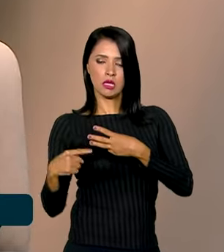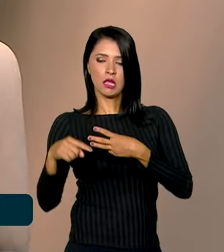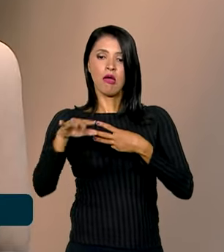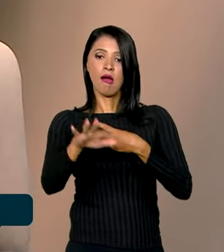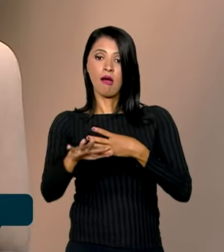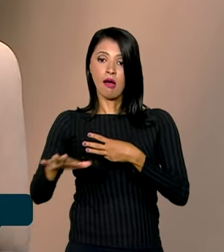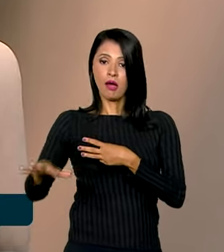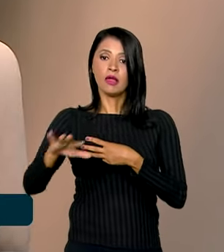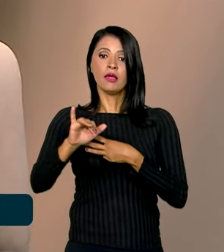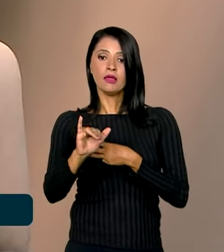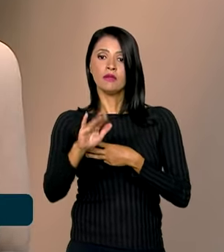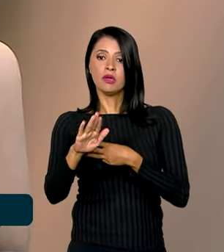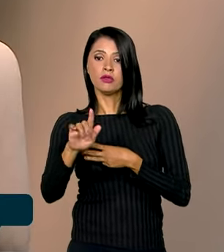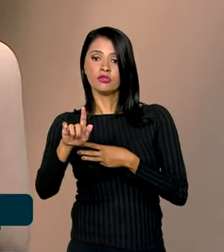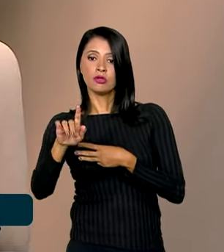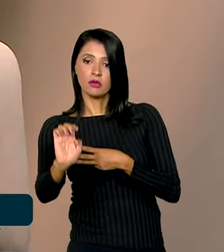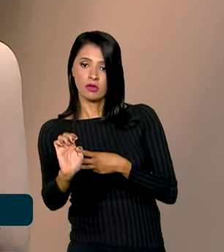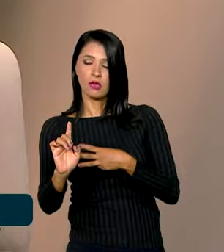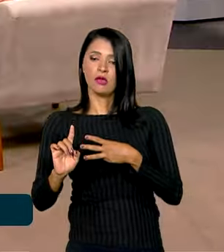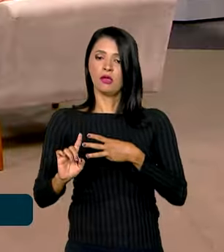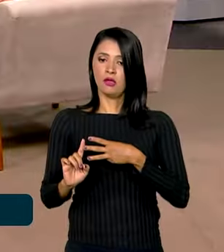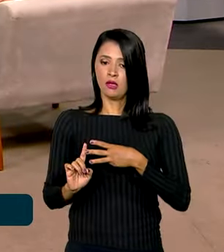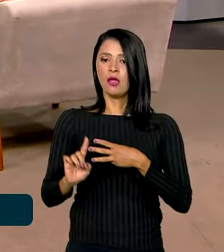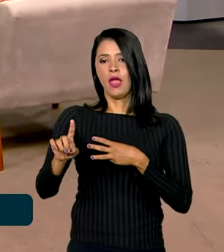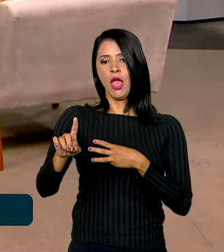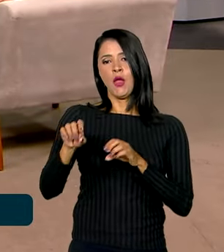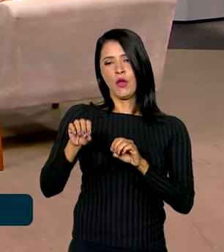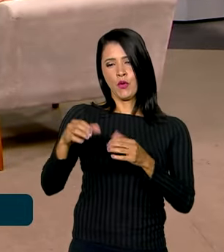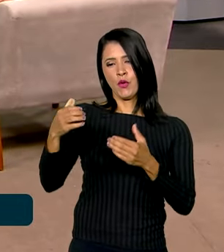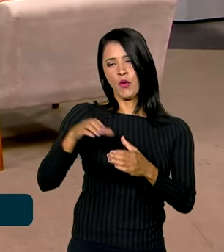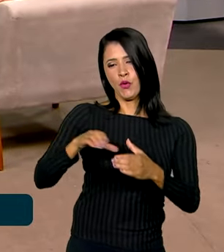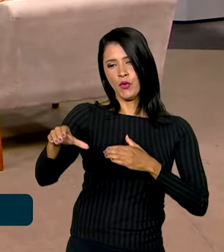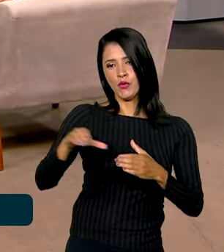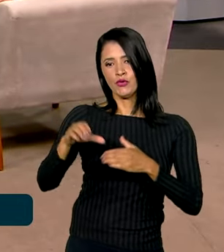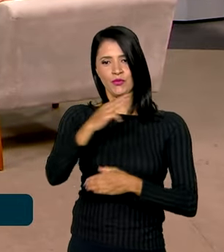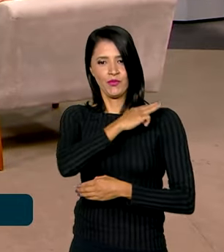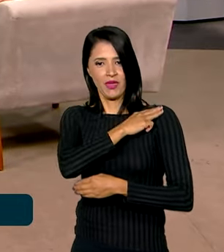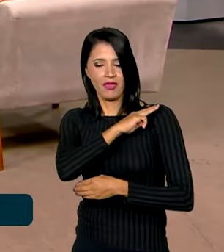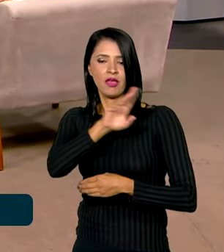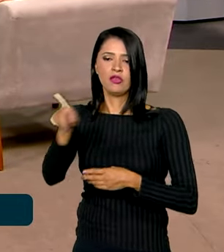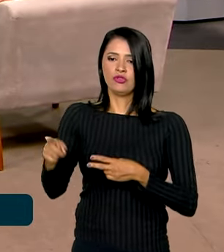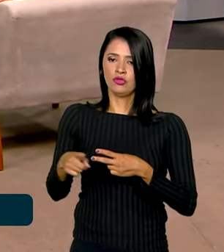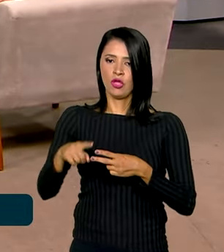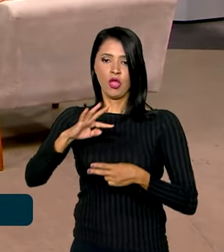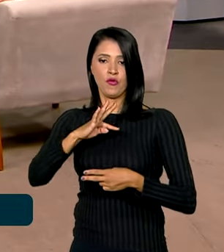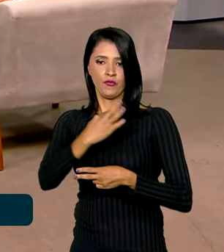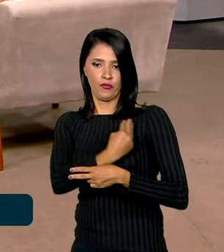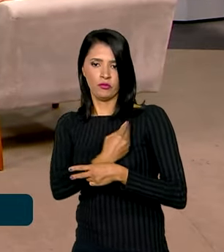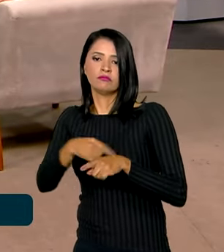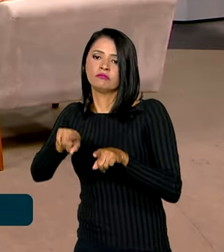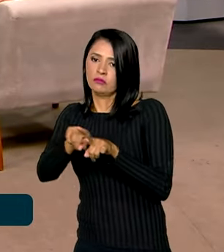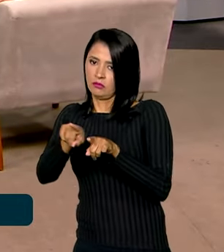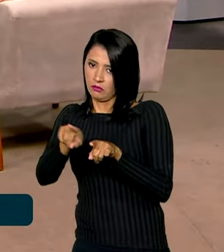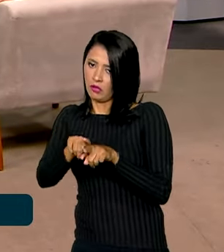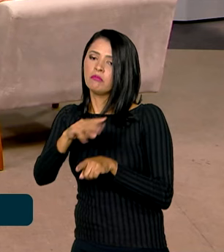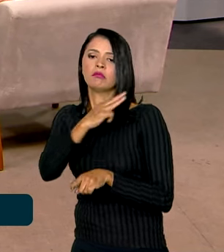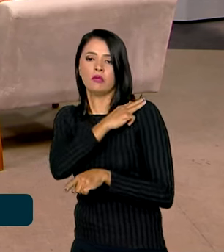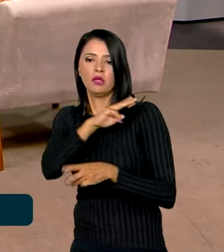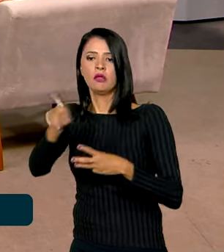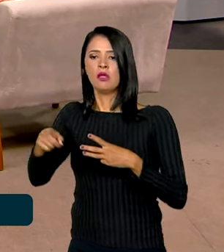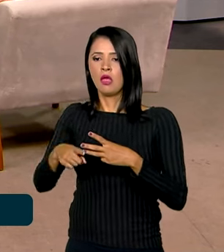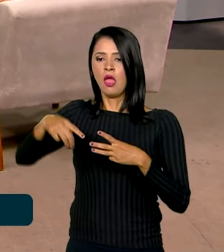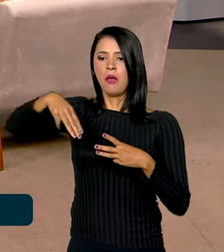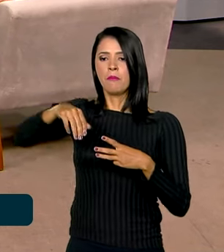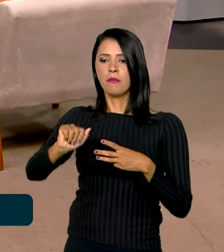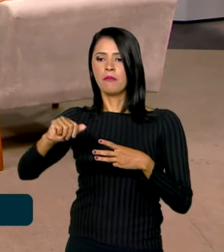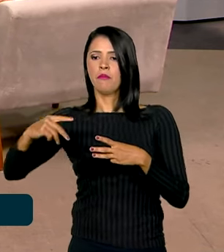principalmente, que é a IBGE, que tem concurso para nível médio, tem a FUNAI, que também tem concurso para nível médio, e o MAPA,